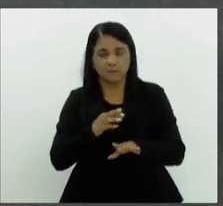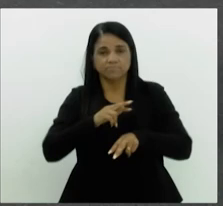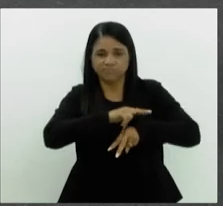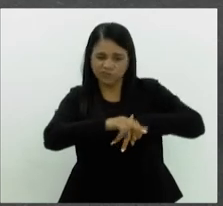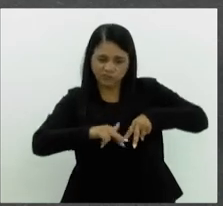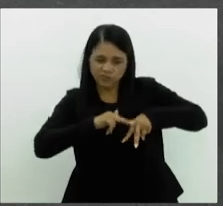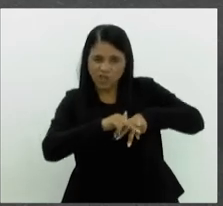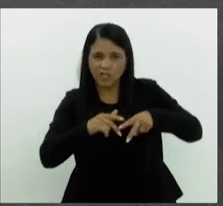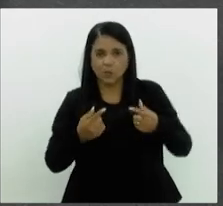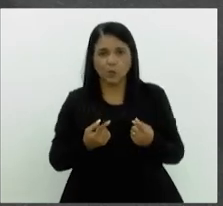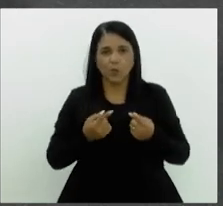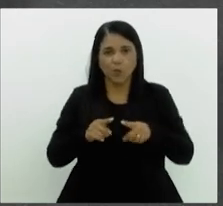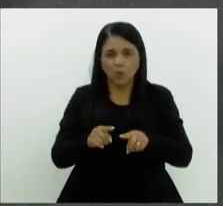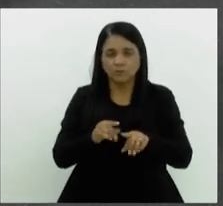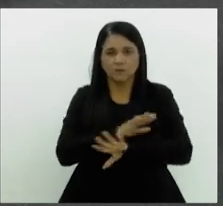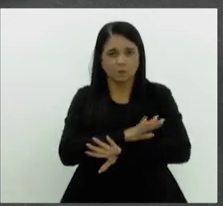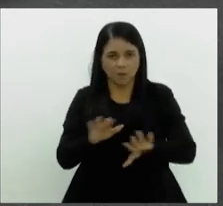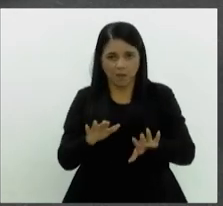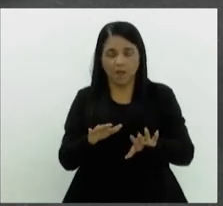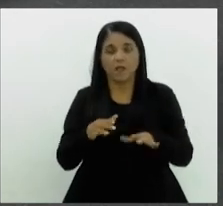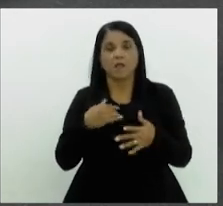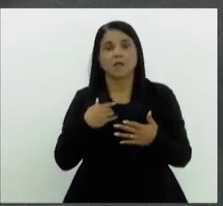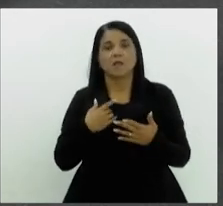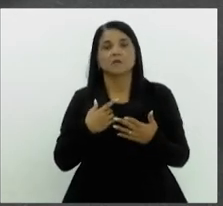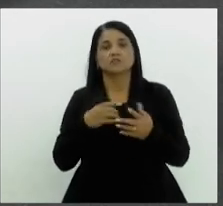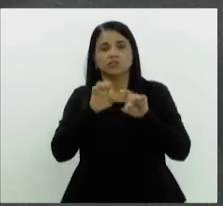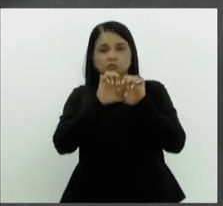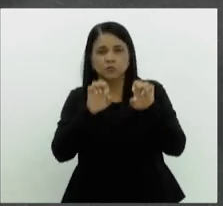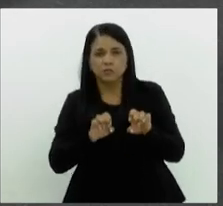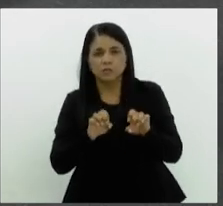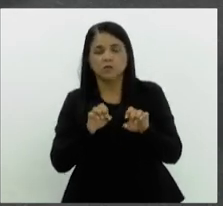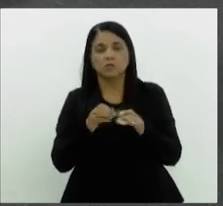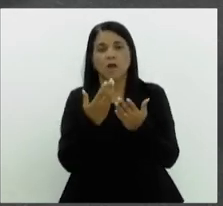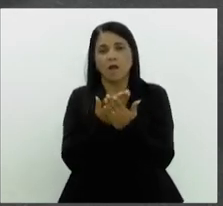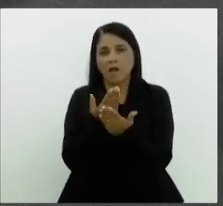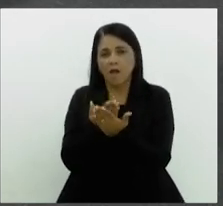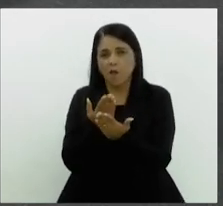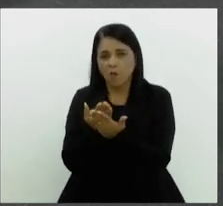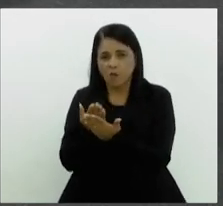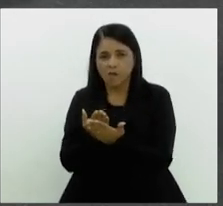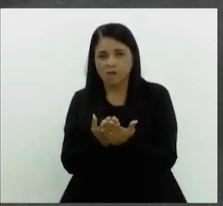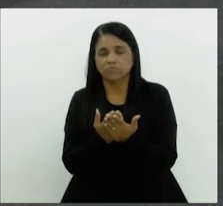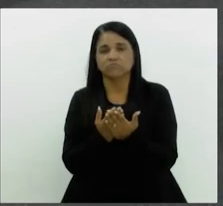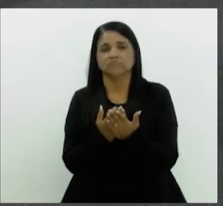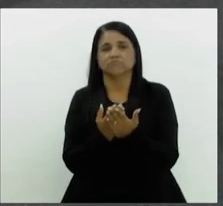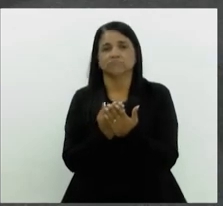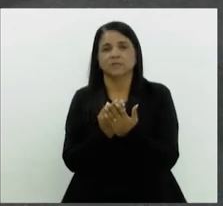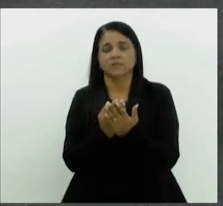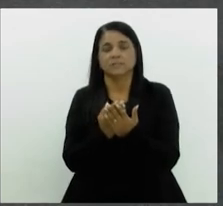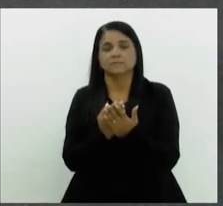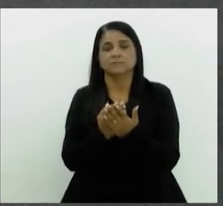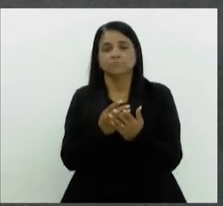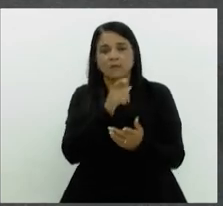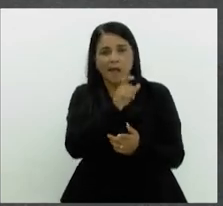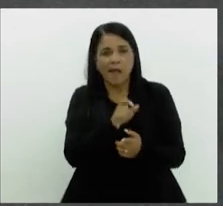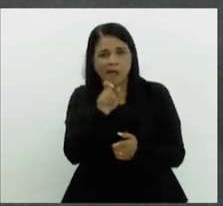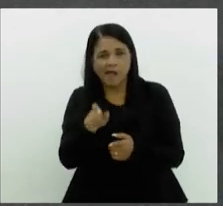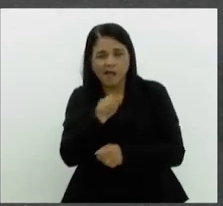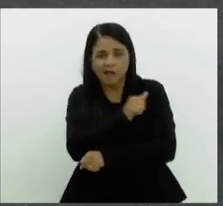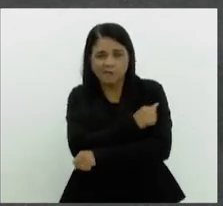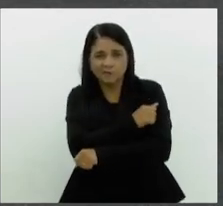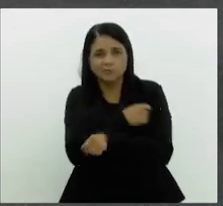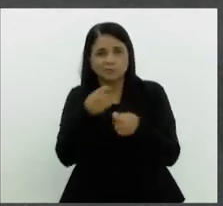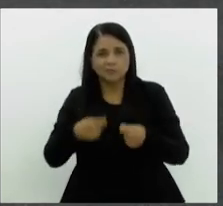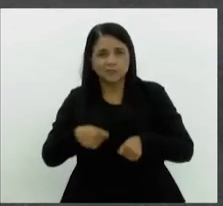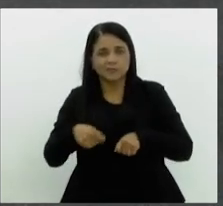Ele abrange estruturação de aulas de reforço para alunos que apresentam necessidades didático-pedagógicas